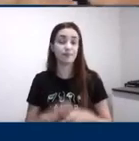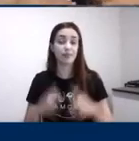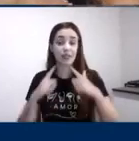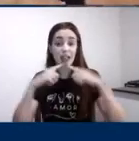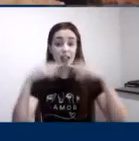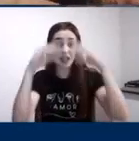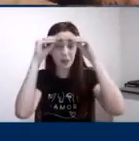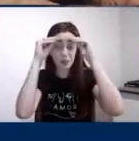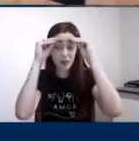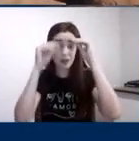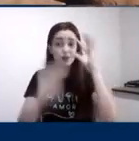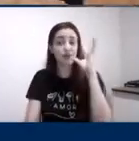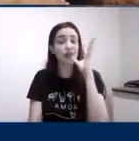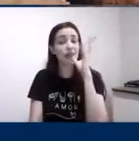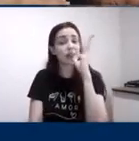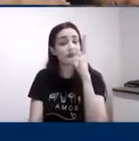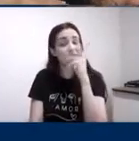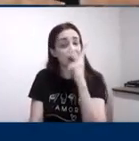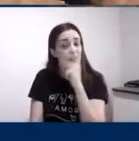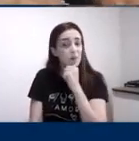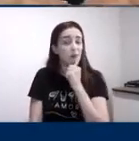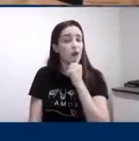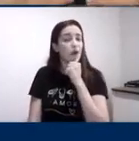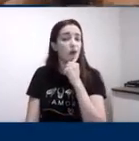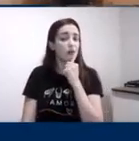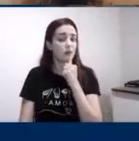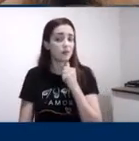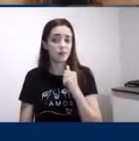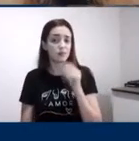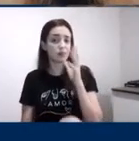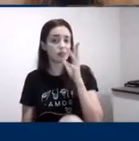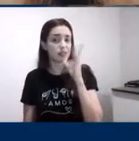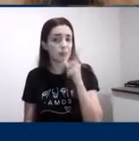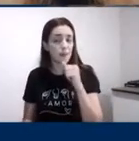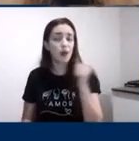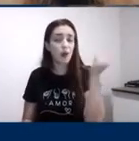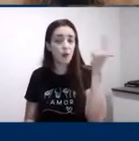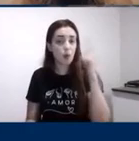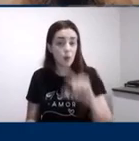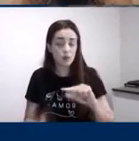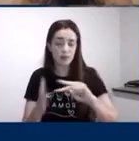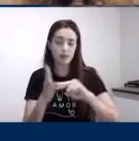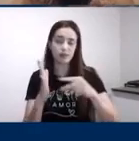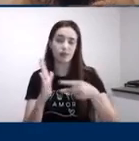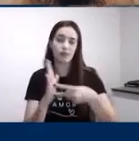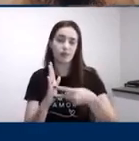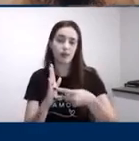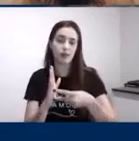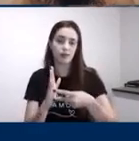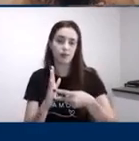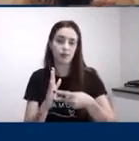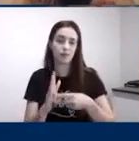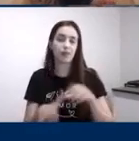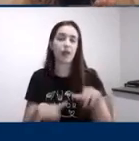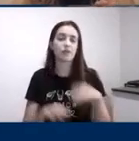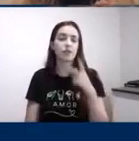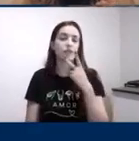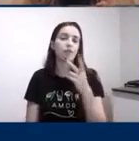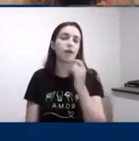demoro para poder trazer a mesma velocidade de decodificação para a fala então eu falo por exemplo